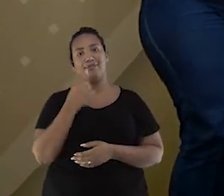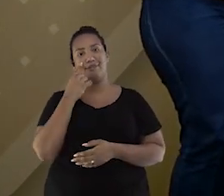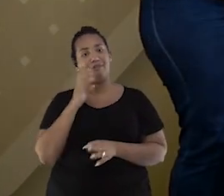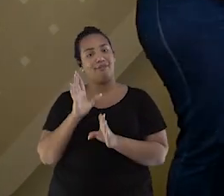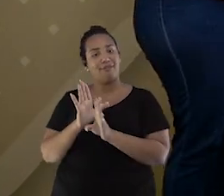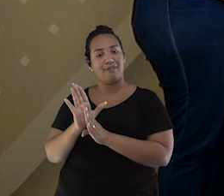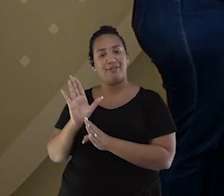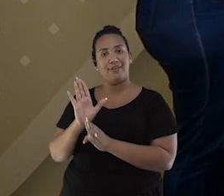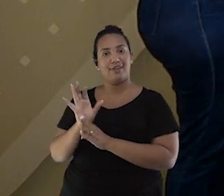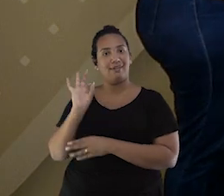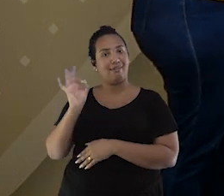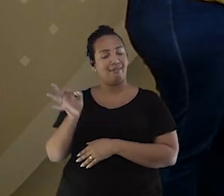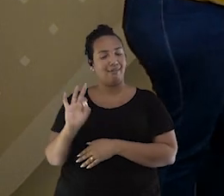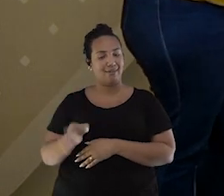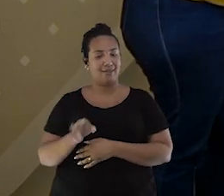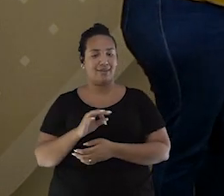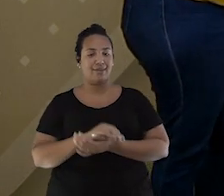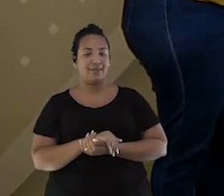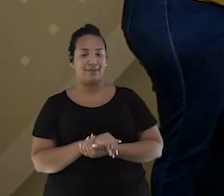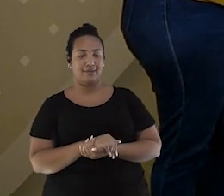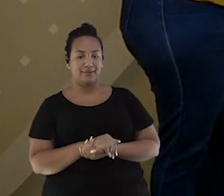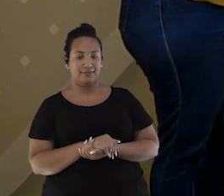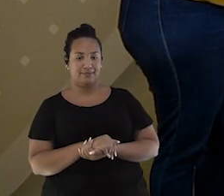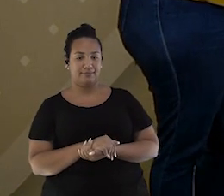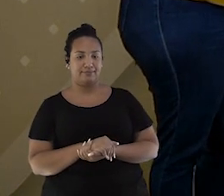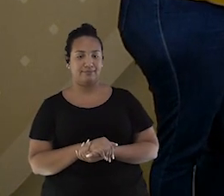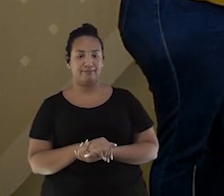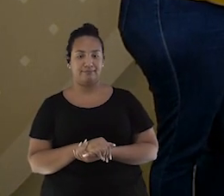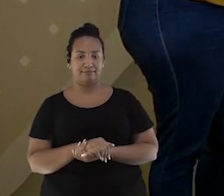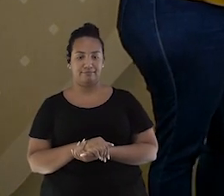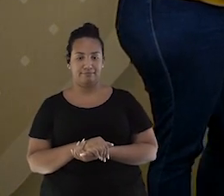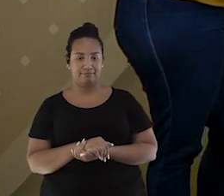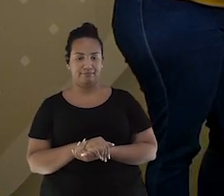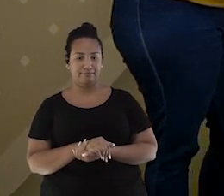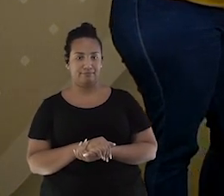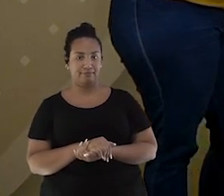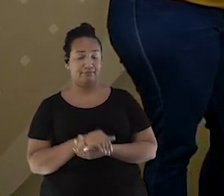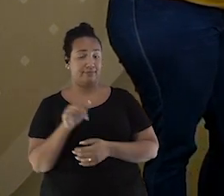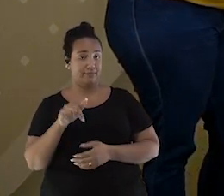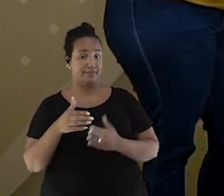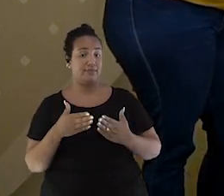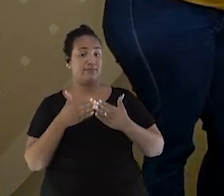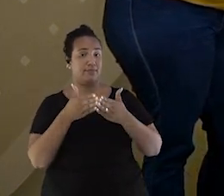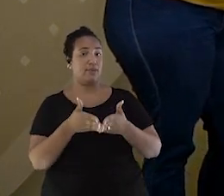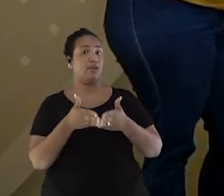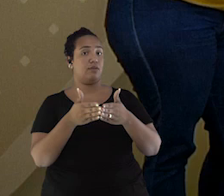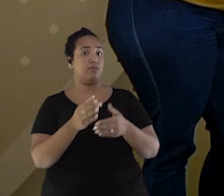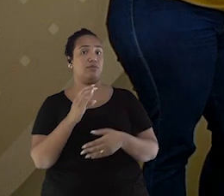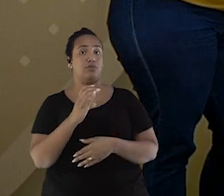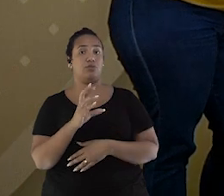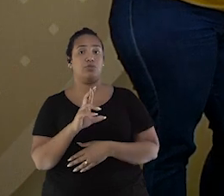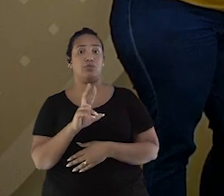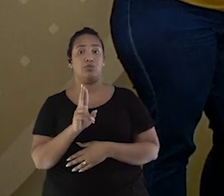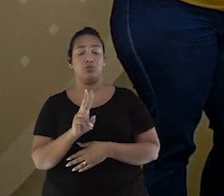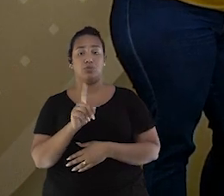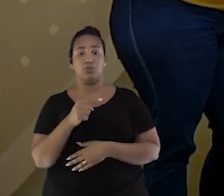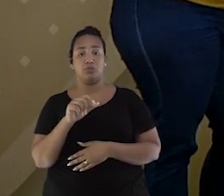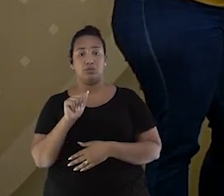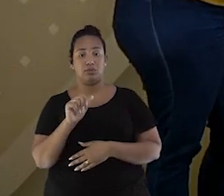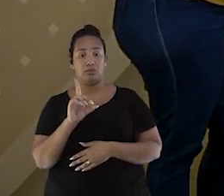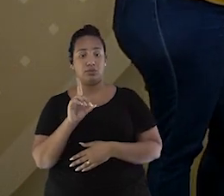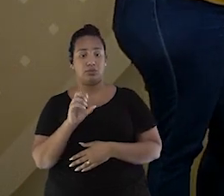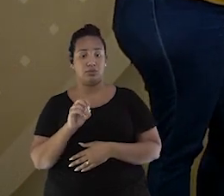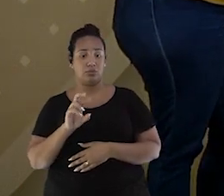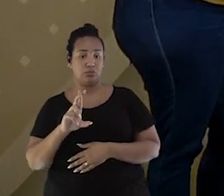Isso aí, Bia. A5. Esse navio é um navio cruzador. Ele é um navio com três quadradinhos.